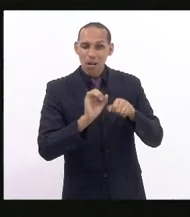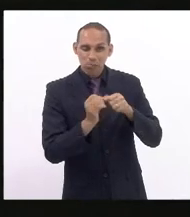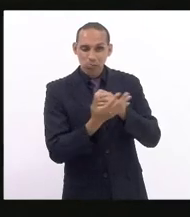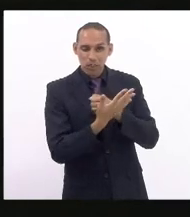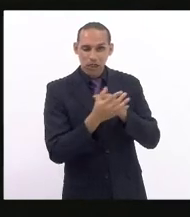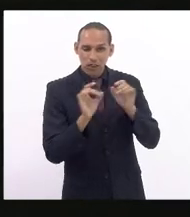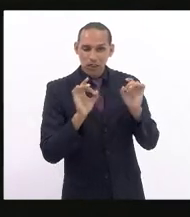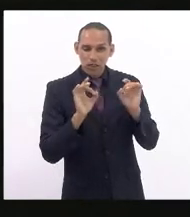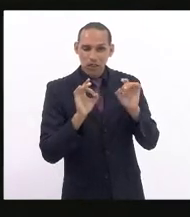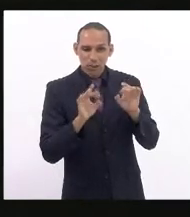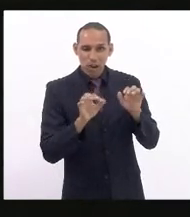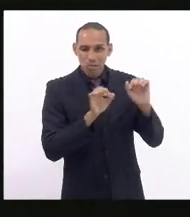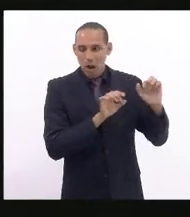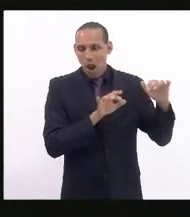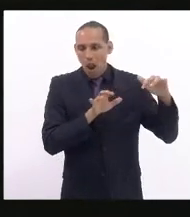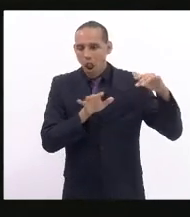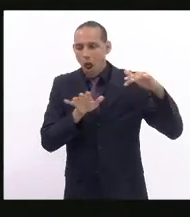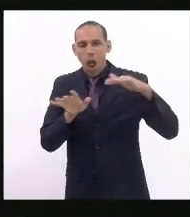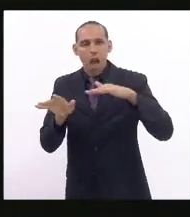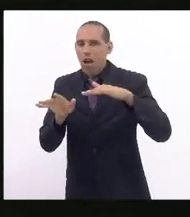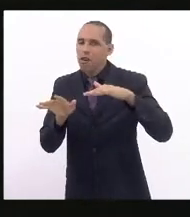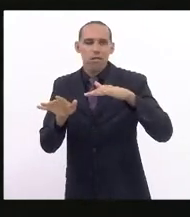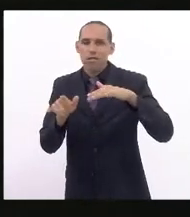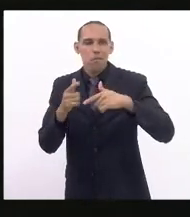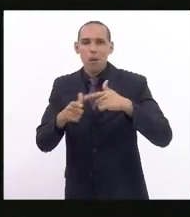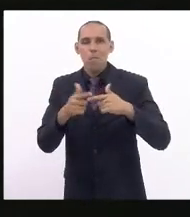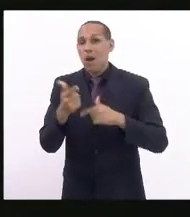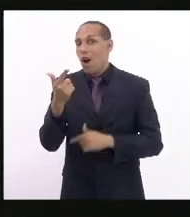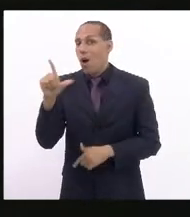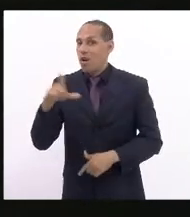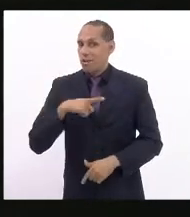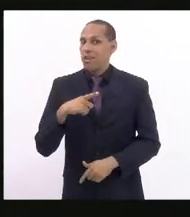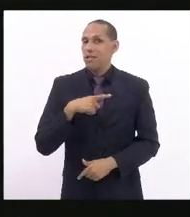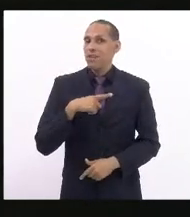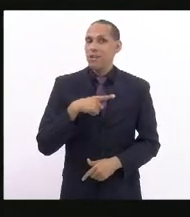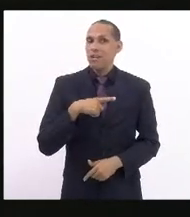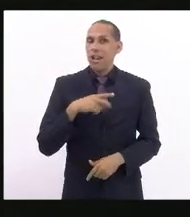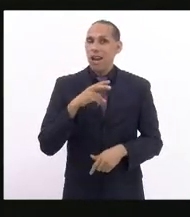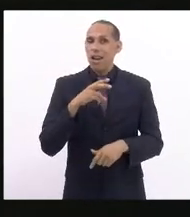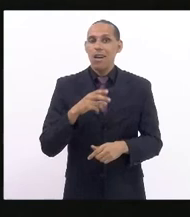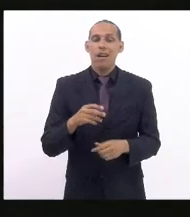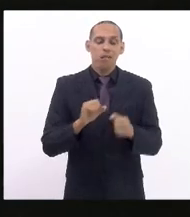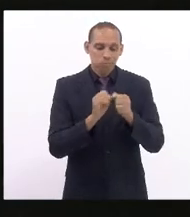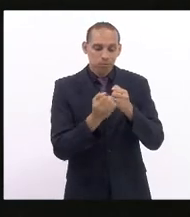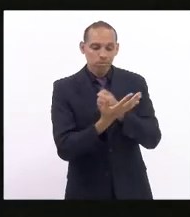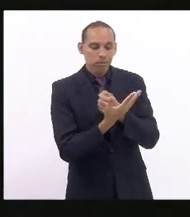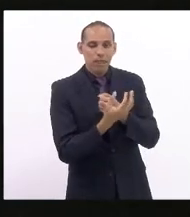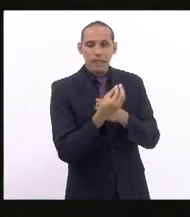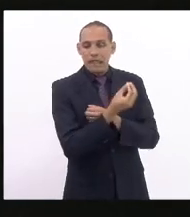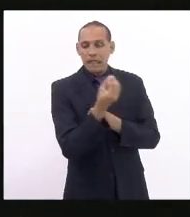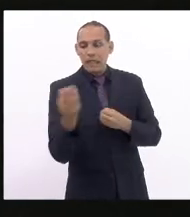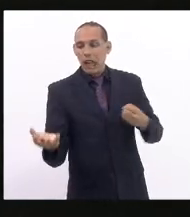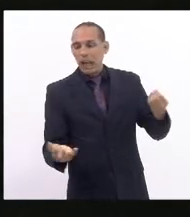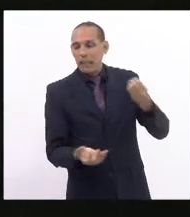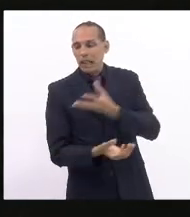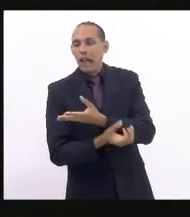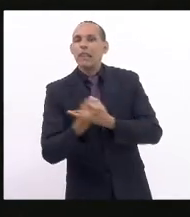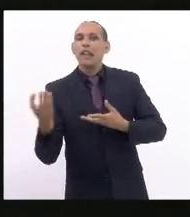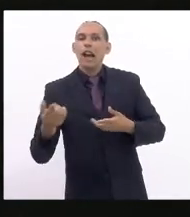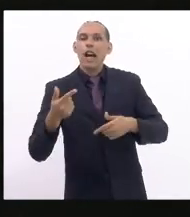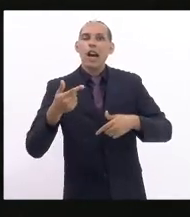O vírus trouxe outros magas. O vírus trouxe também os magas do